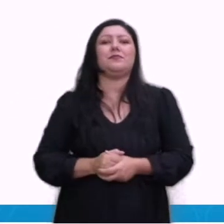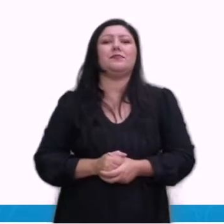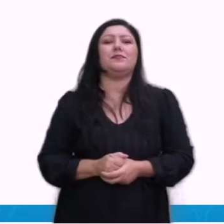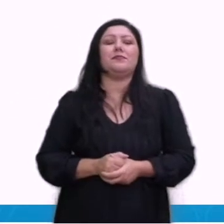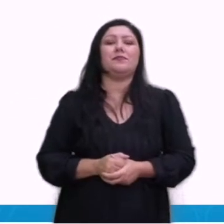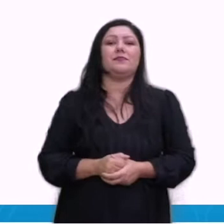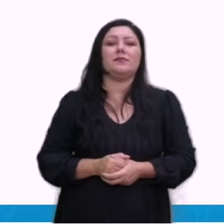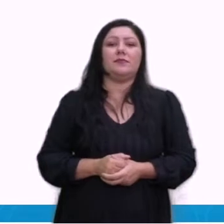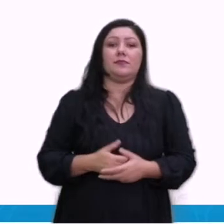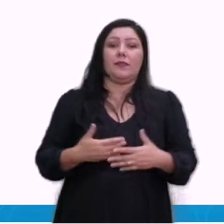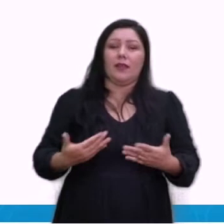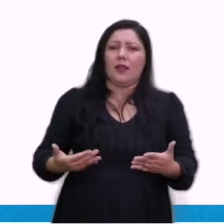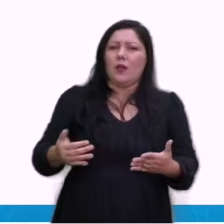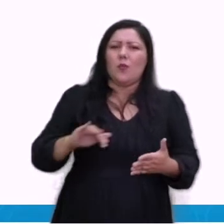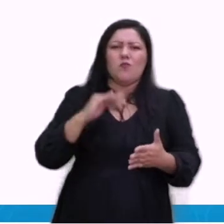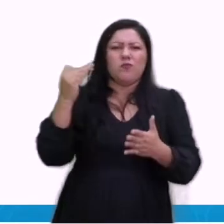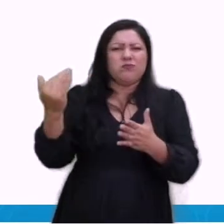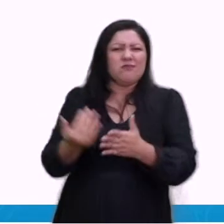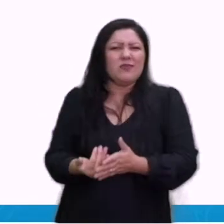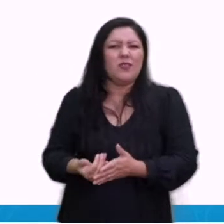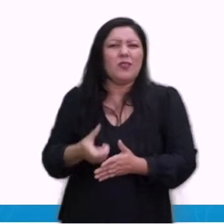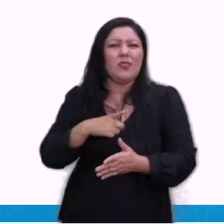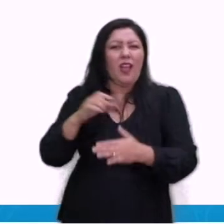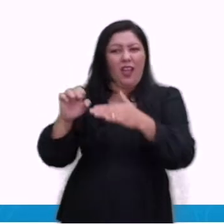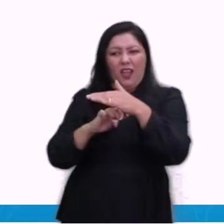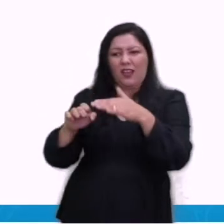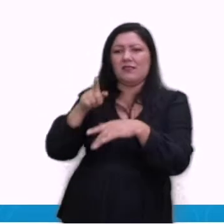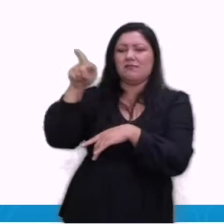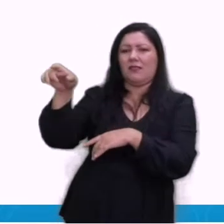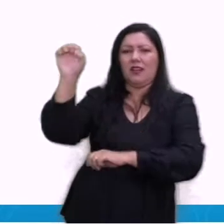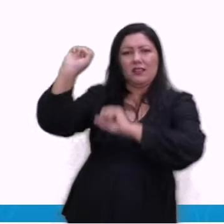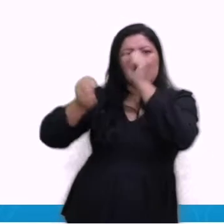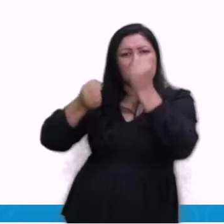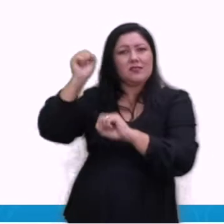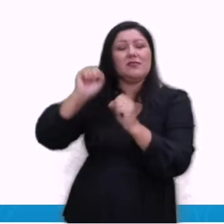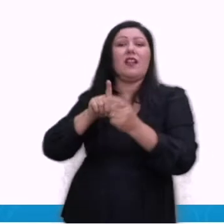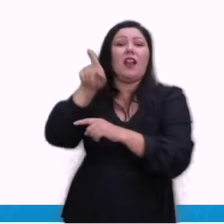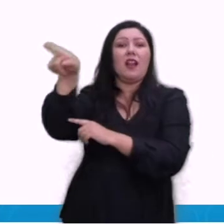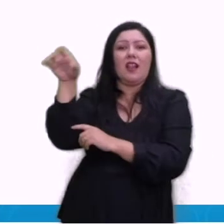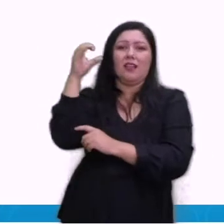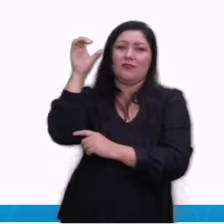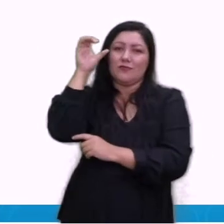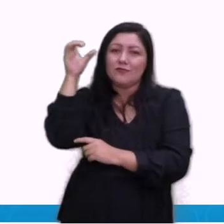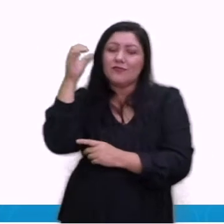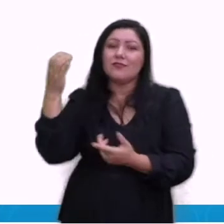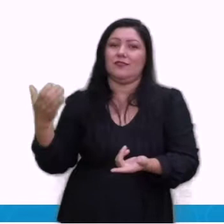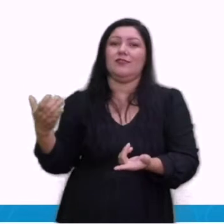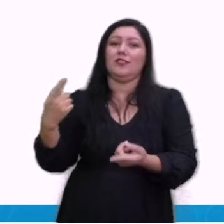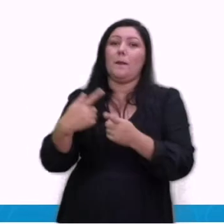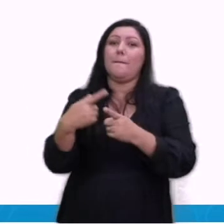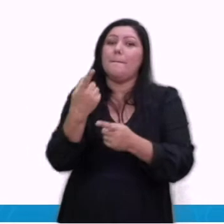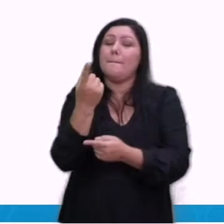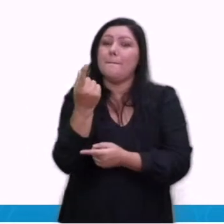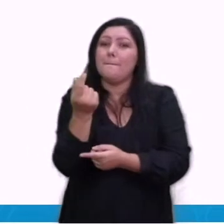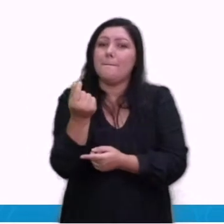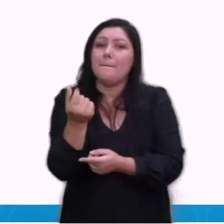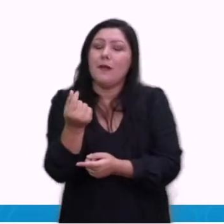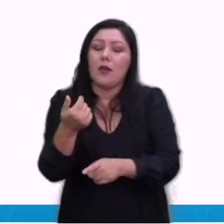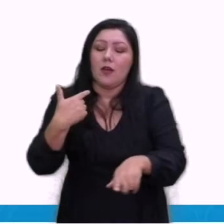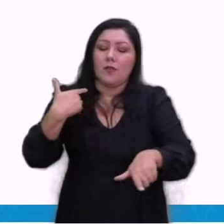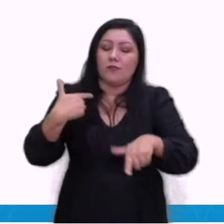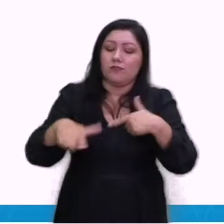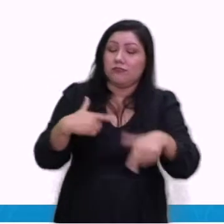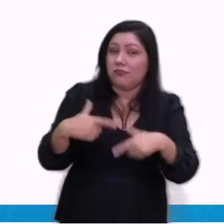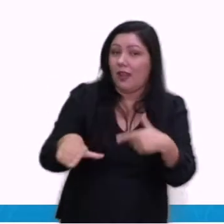sedes, ou seja, tem franquias na China porque o custo da mão de